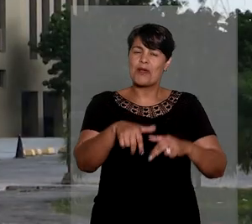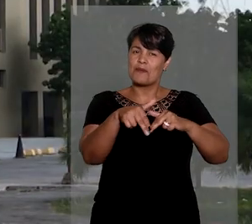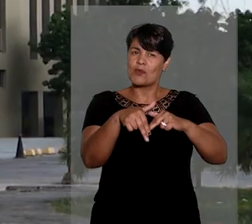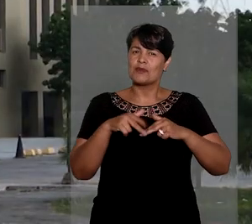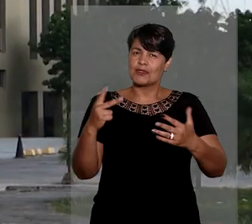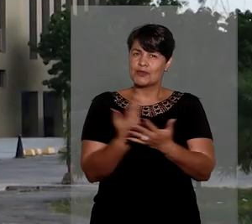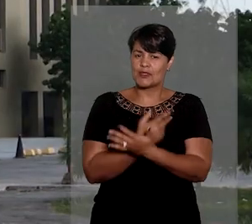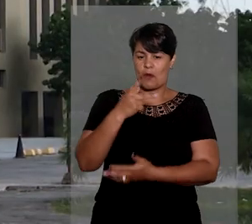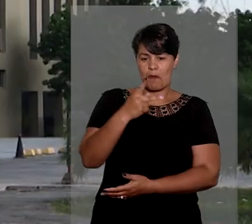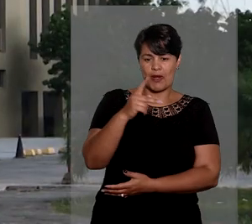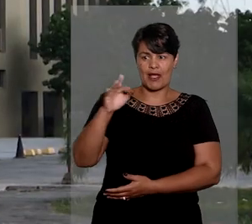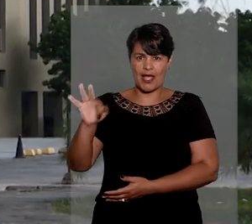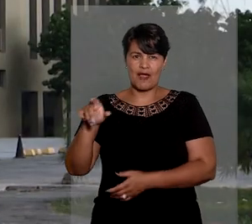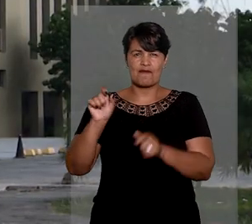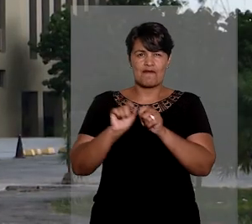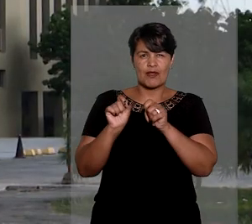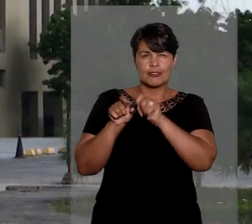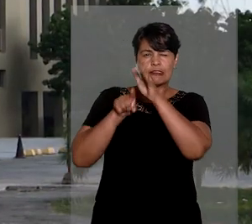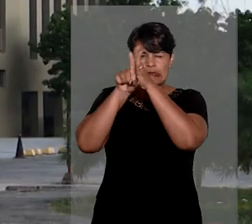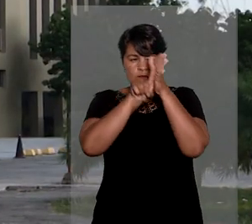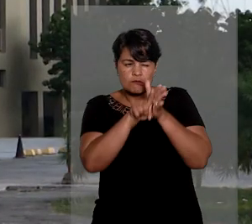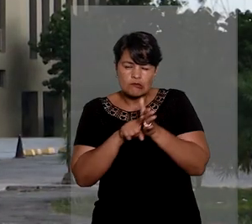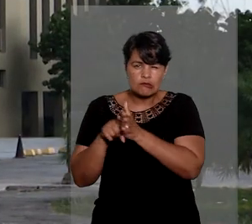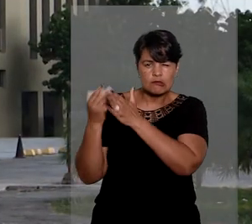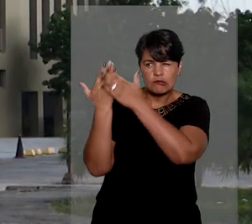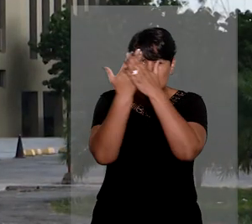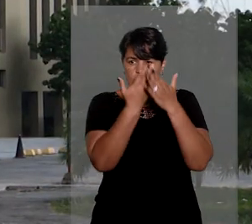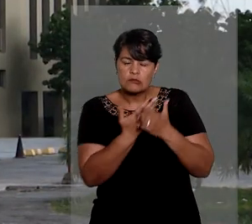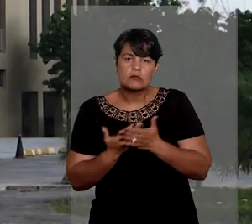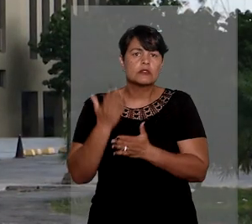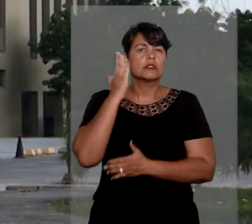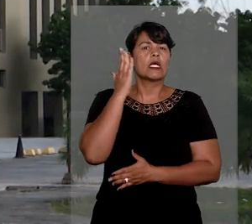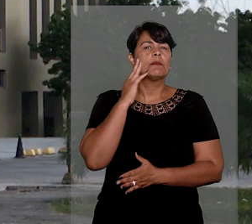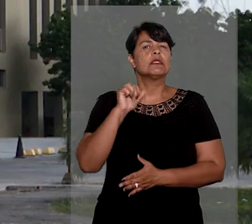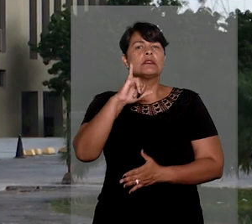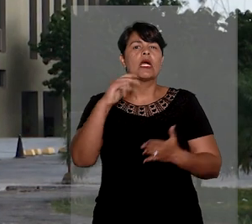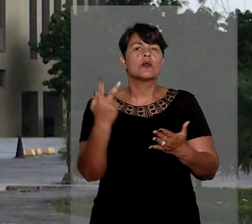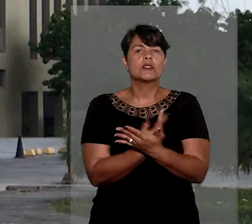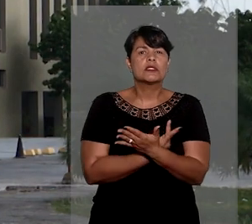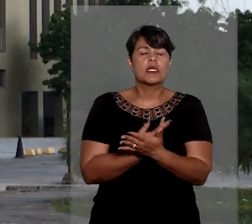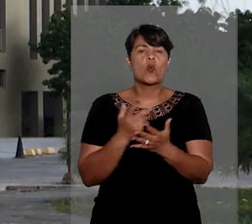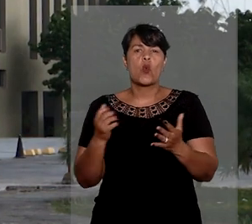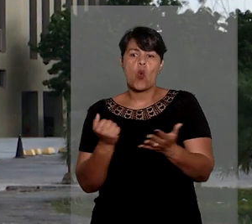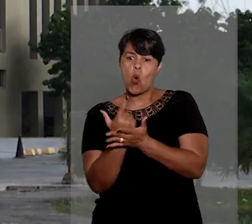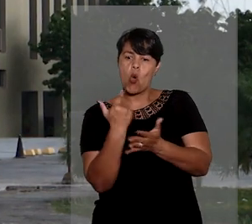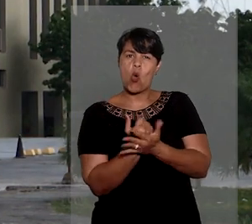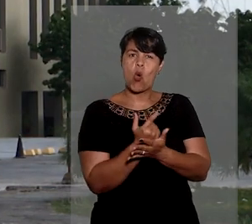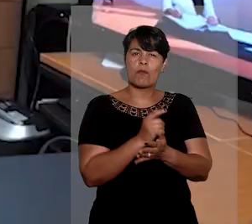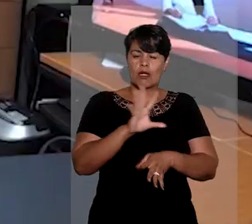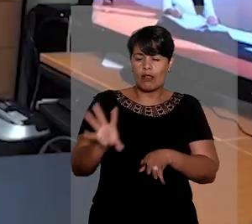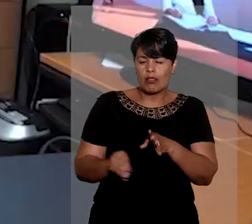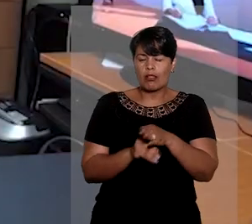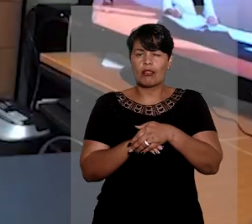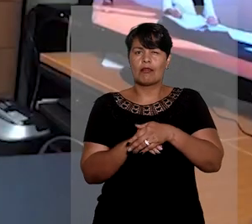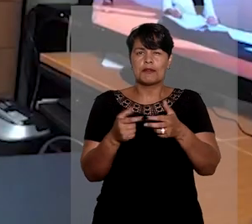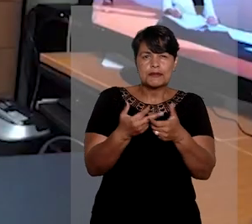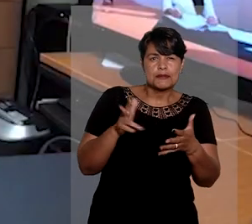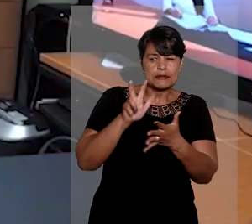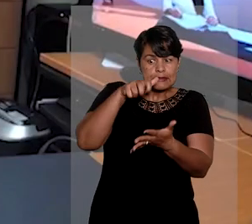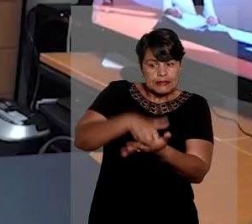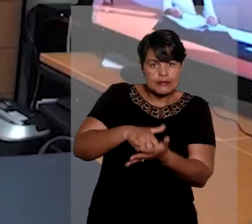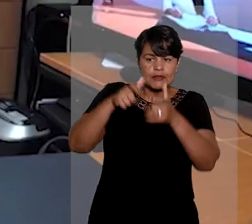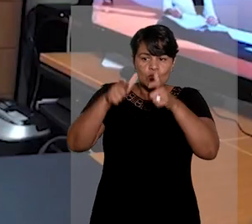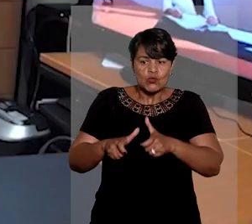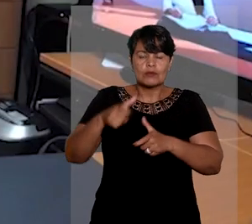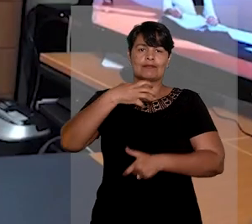deflagrada para apurar um esquema de compra de sentenças em disputas de terras na região oeste da Bahia. Além de receber a